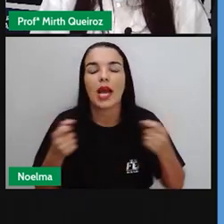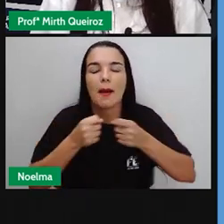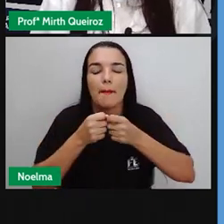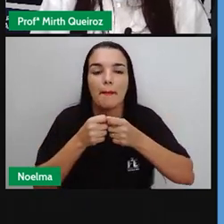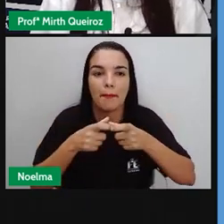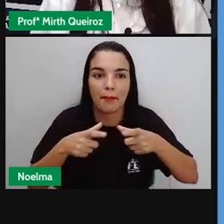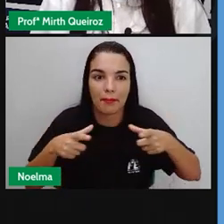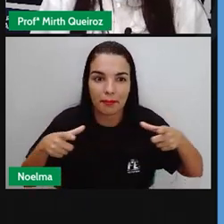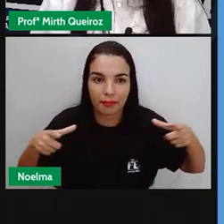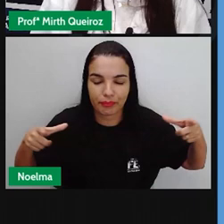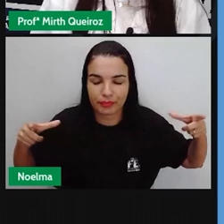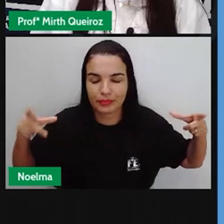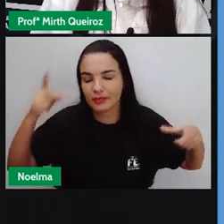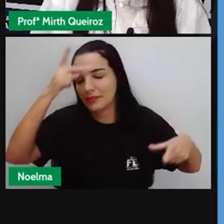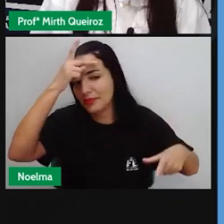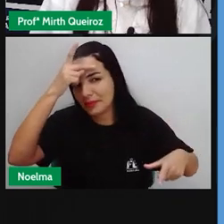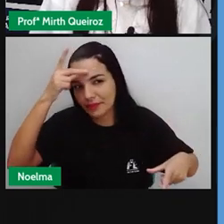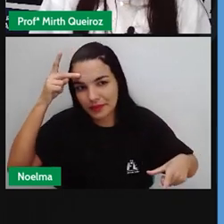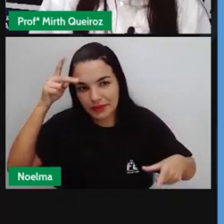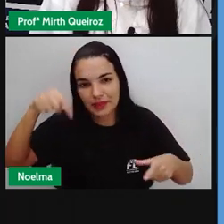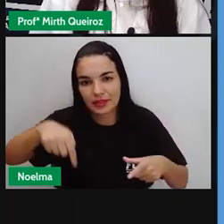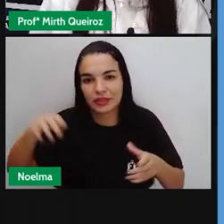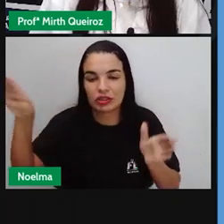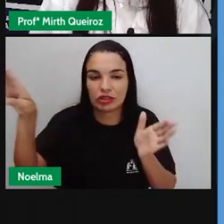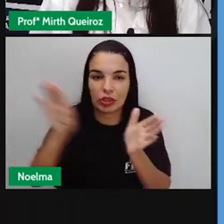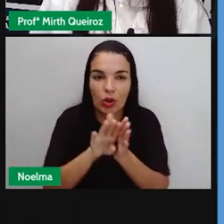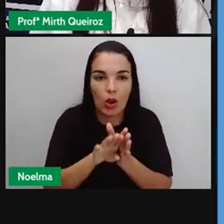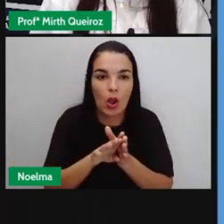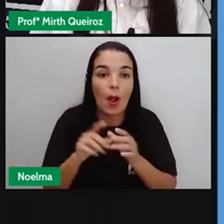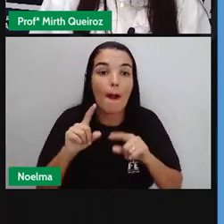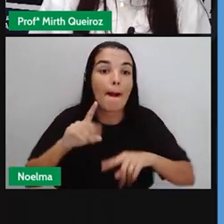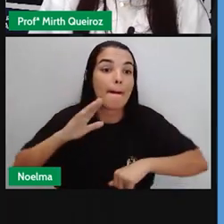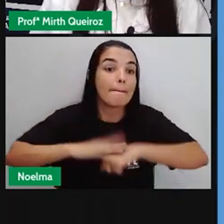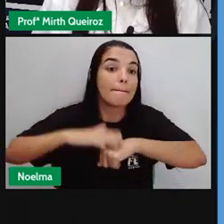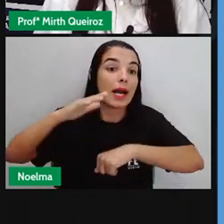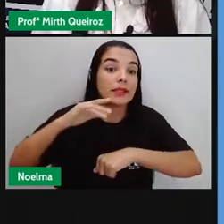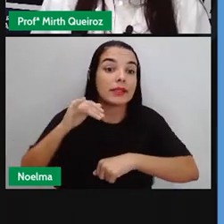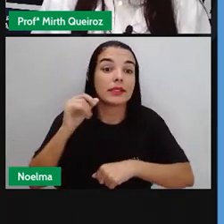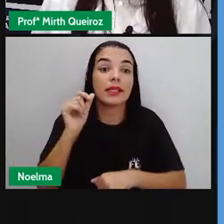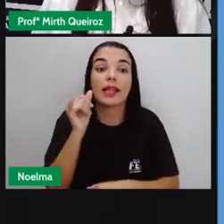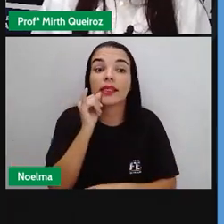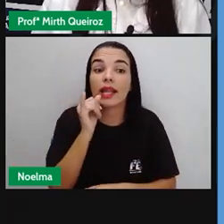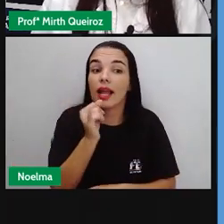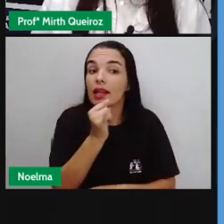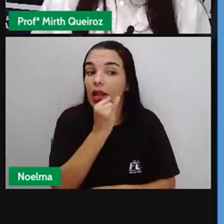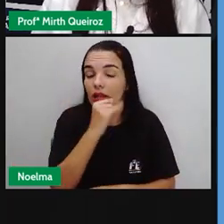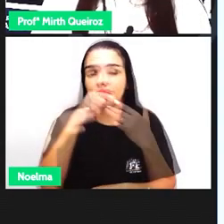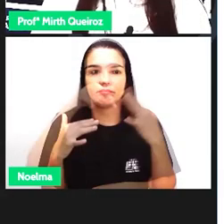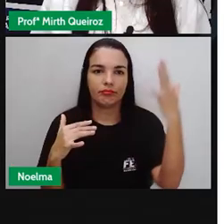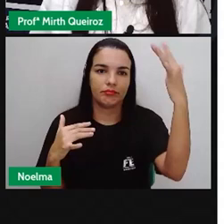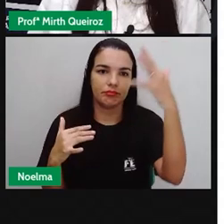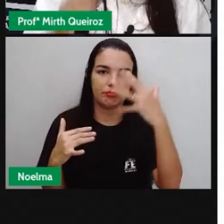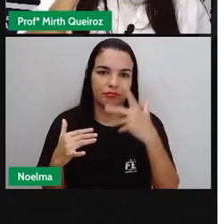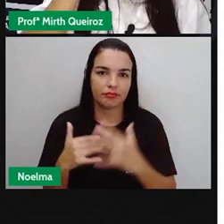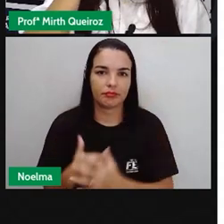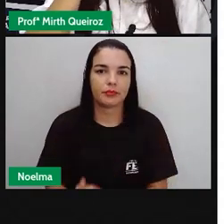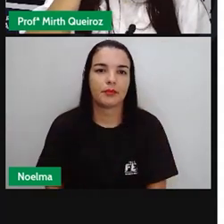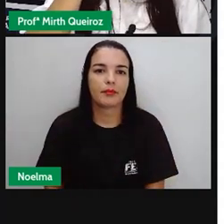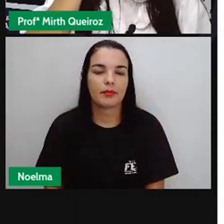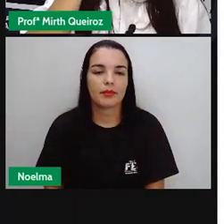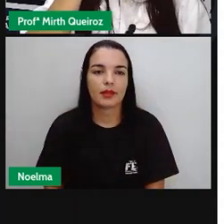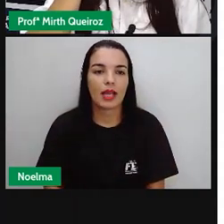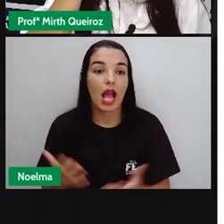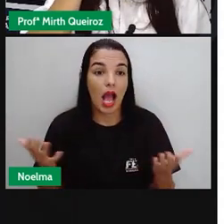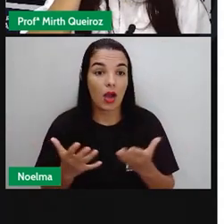1.870 a 1.953 eram os italianos. Nós vamos